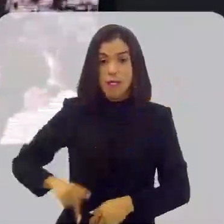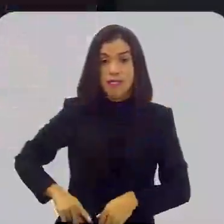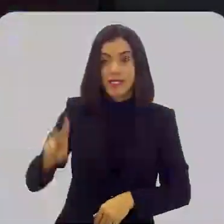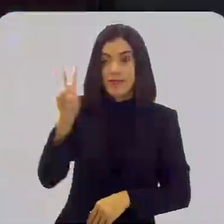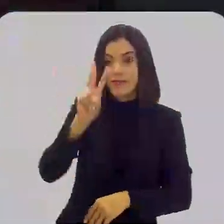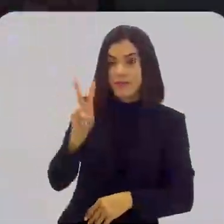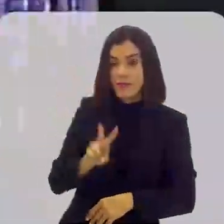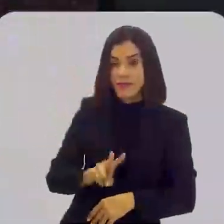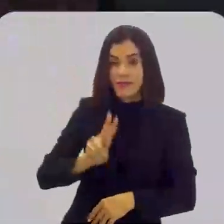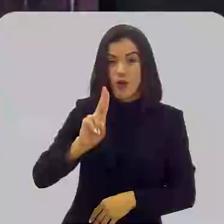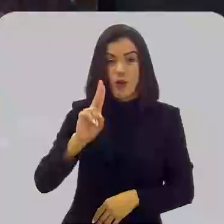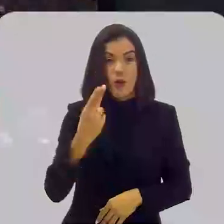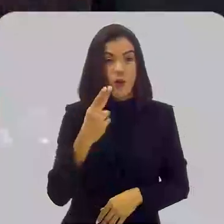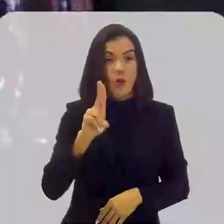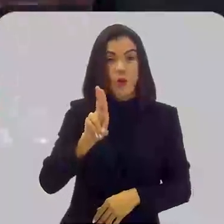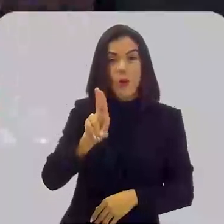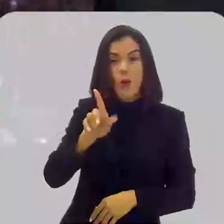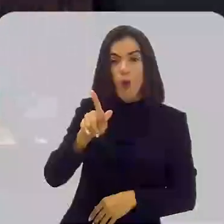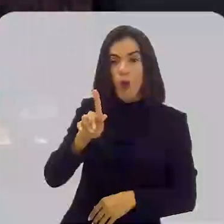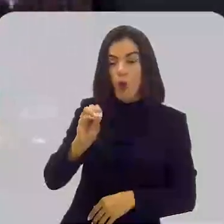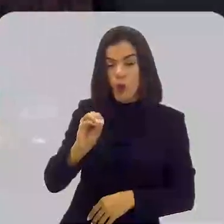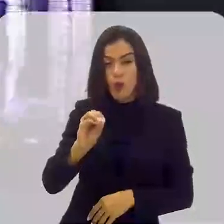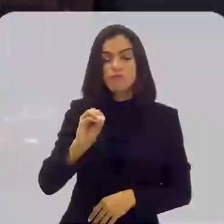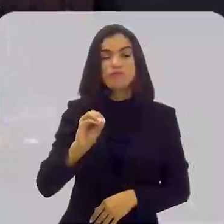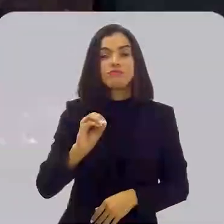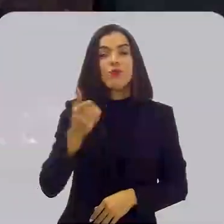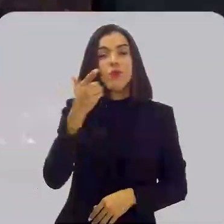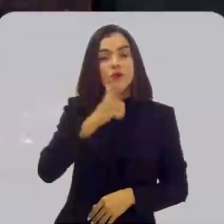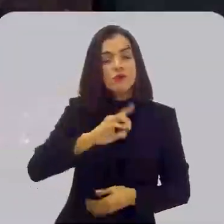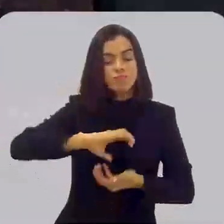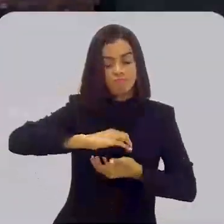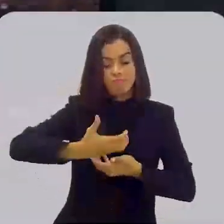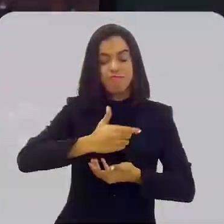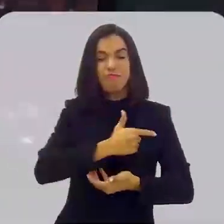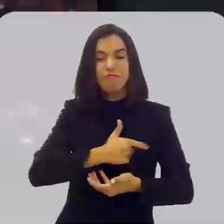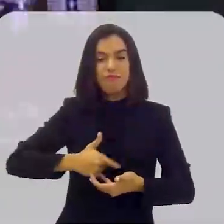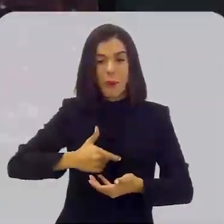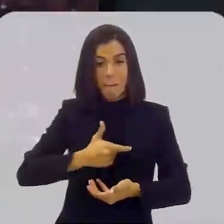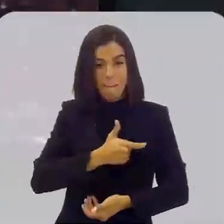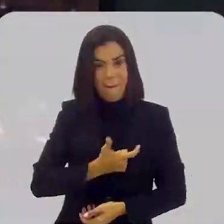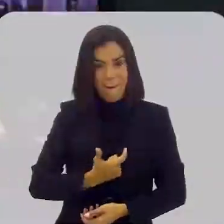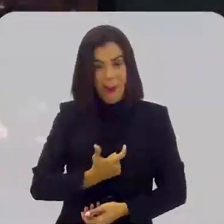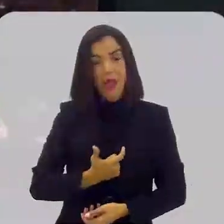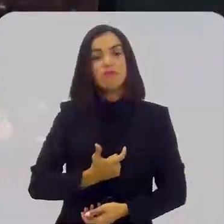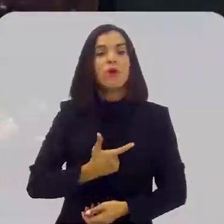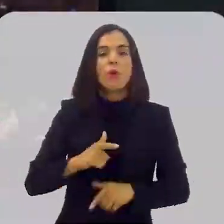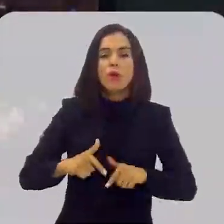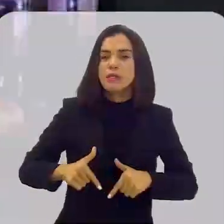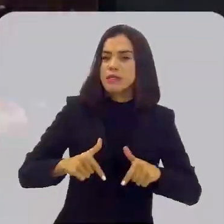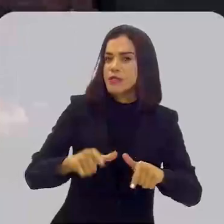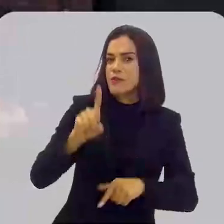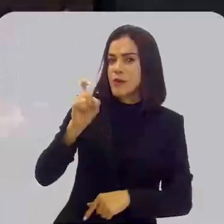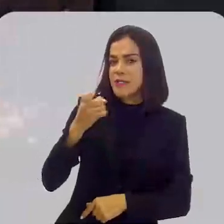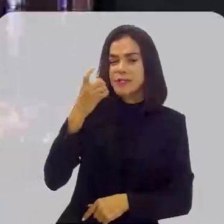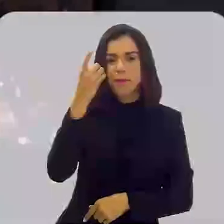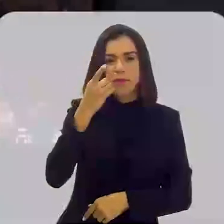O presidente da Venezuela, Hugo Chávez, recebeu a Medalha Tiradentes em 2007, uma iniciativa do